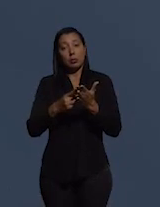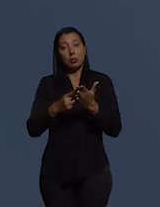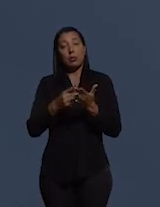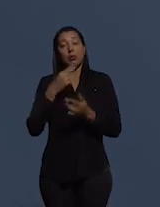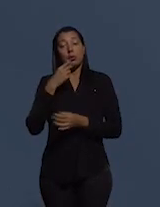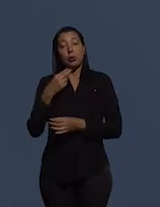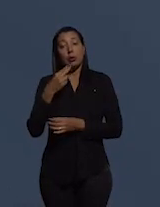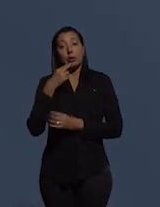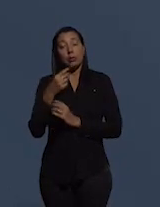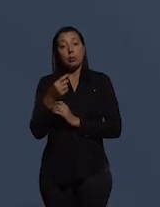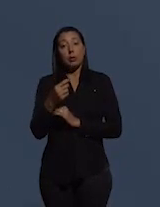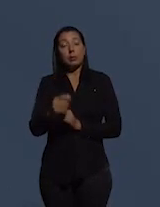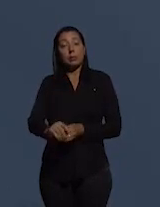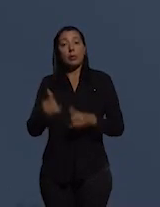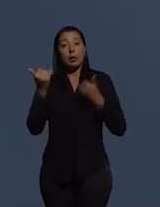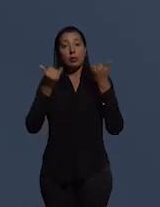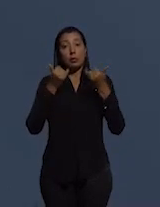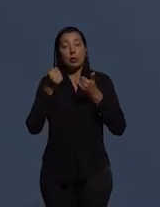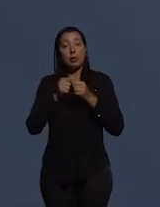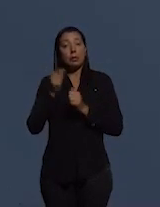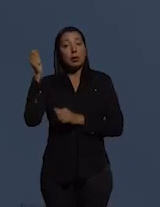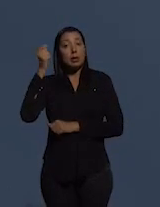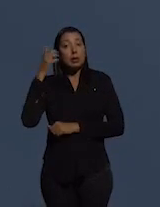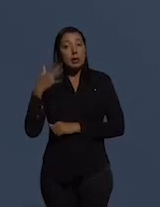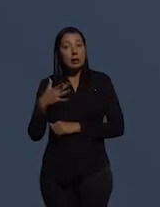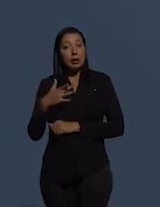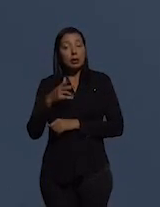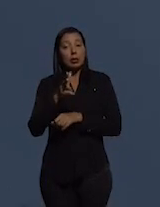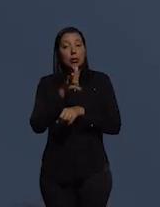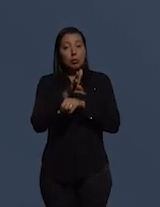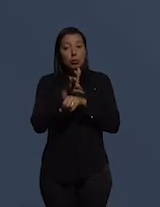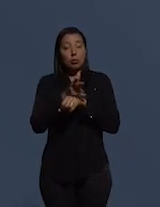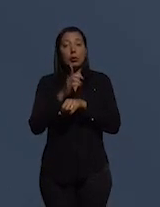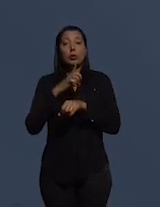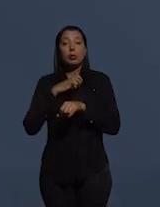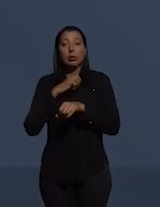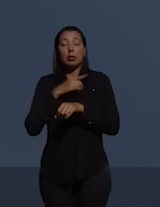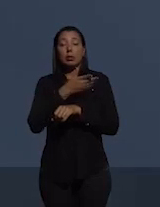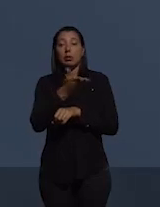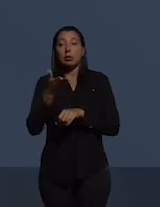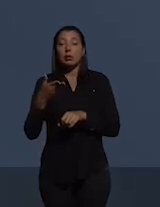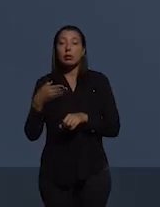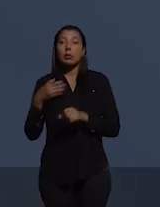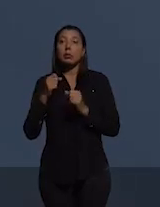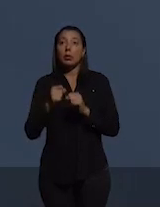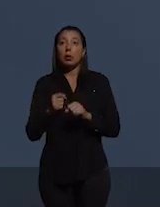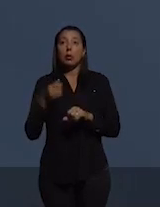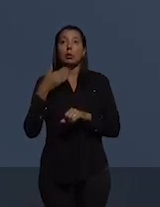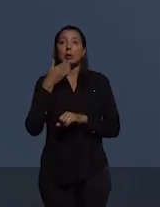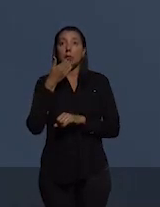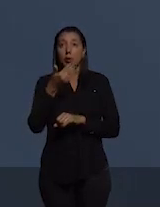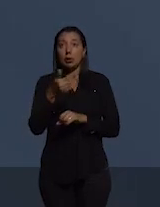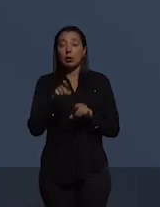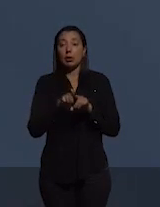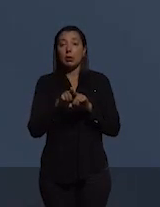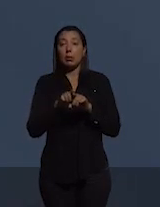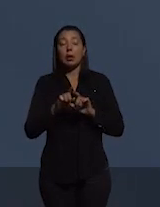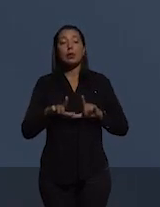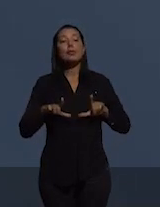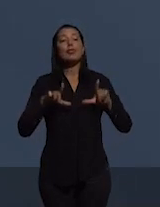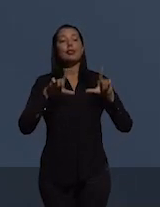Informamos ainda que na descrição desse vídeo tem um link para que vocês possam solicitar a emissão do